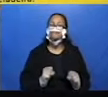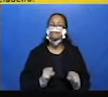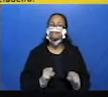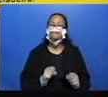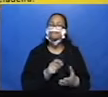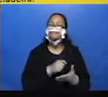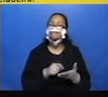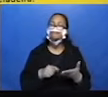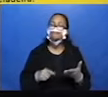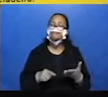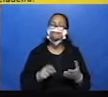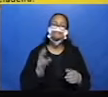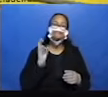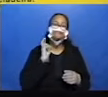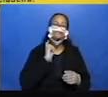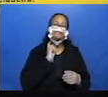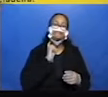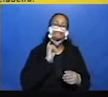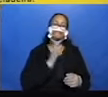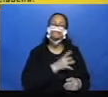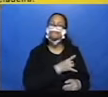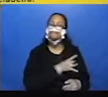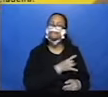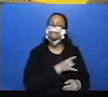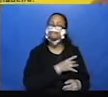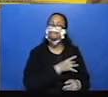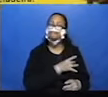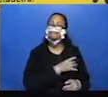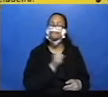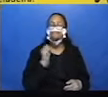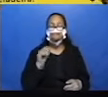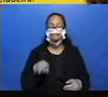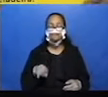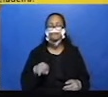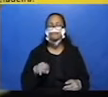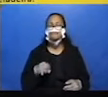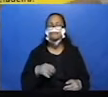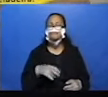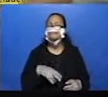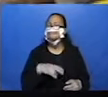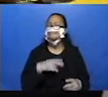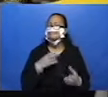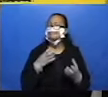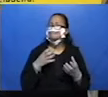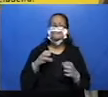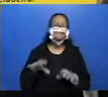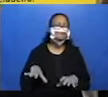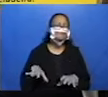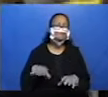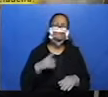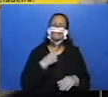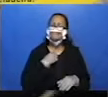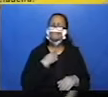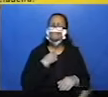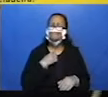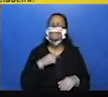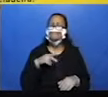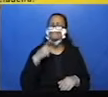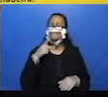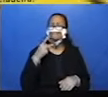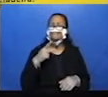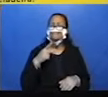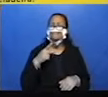coisa relacionada ao vampiro que me causou medo? Sim. Ô, professora, eu não quero falar sobre o vampiro, eu quero falar sobre o número 3 dos animais